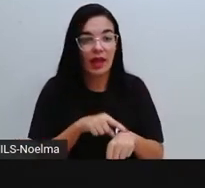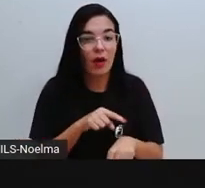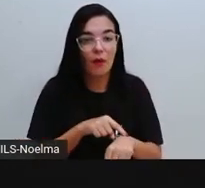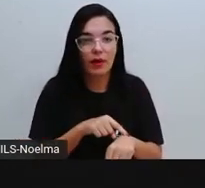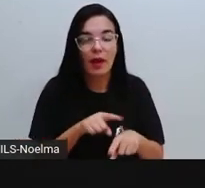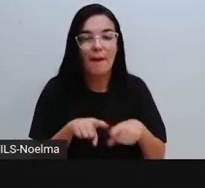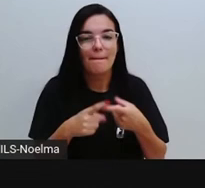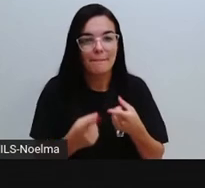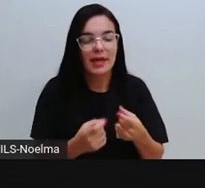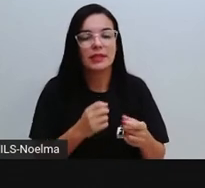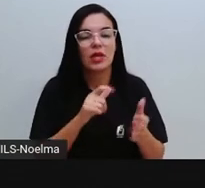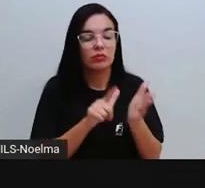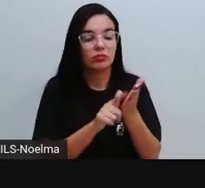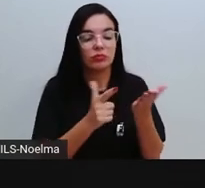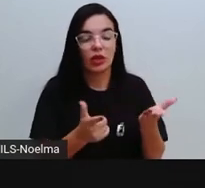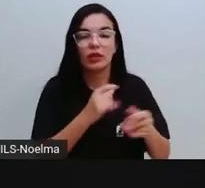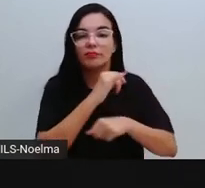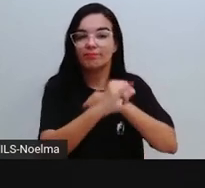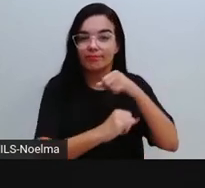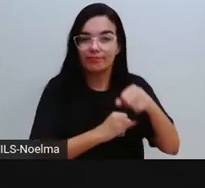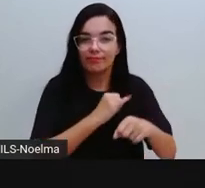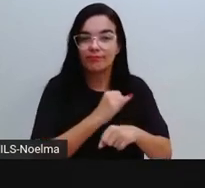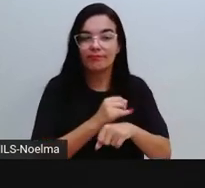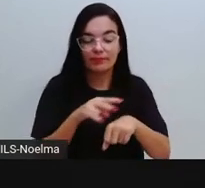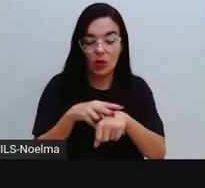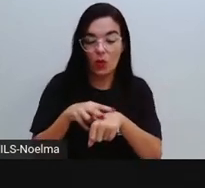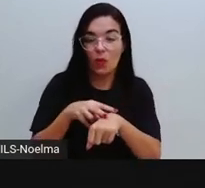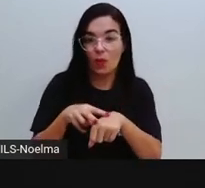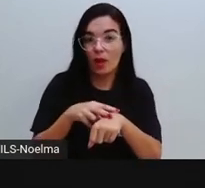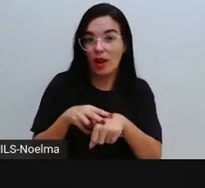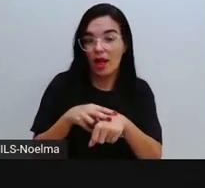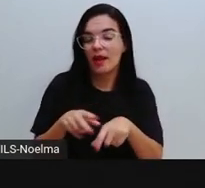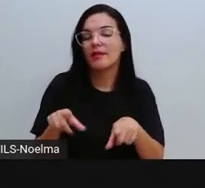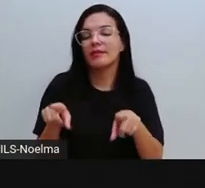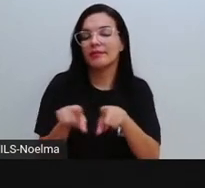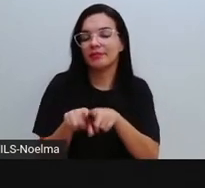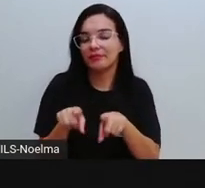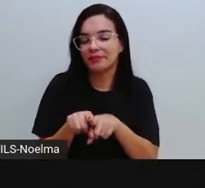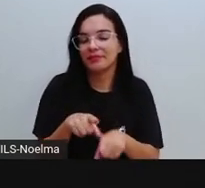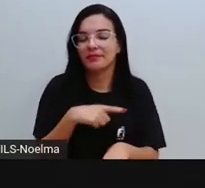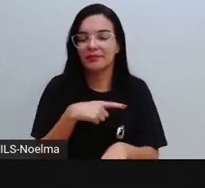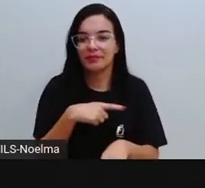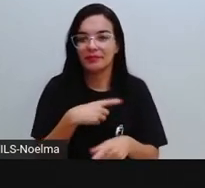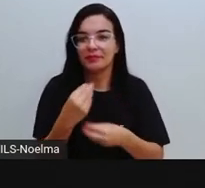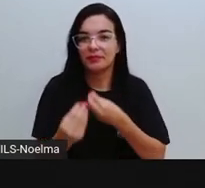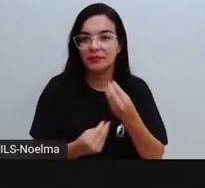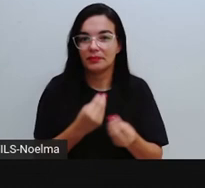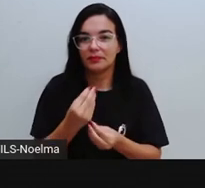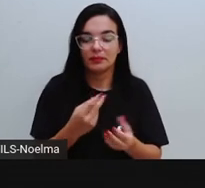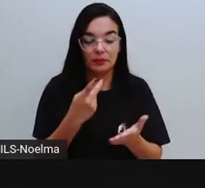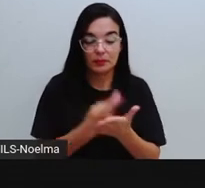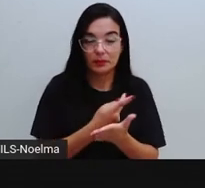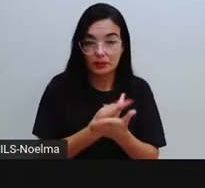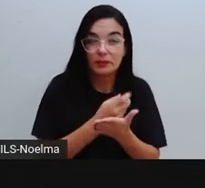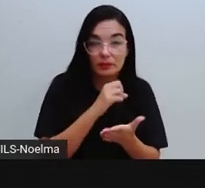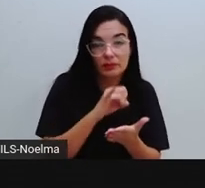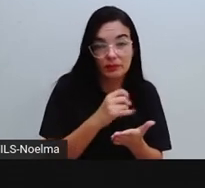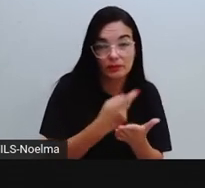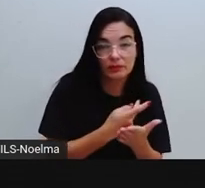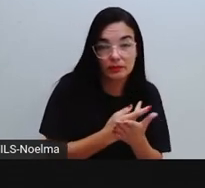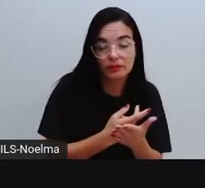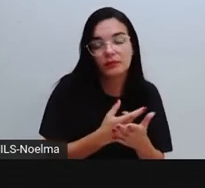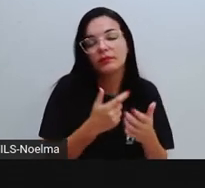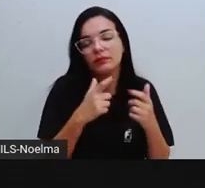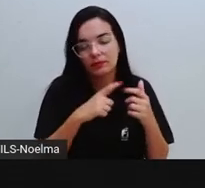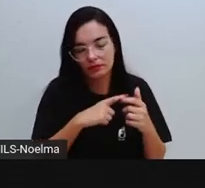televisivo seja mais fácil de corrigir, já o jornal impresso, quando se comete algum tipo de erro, não